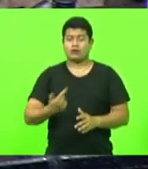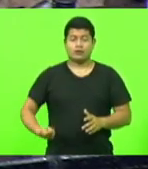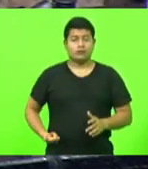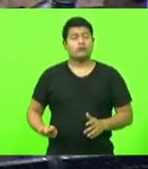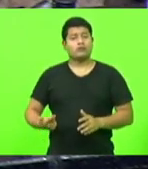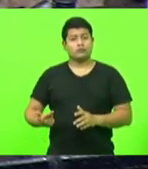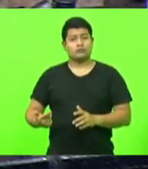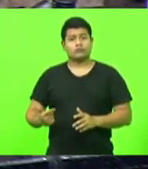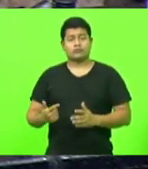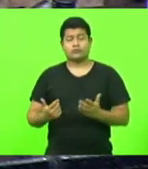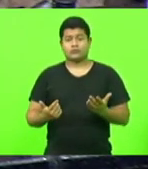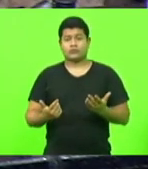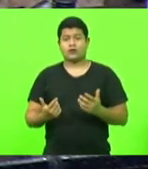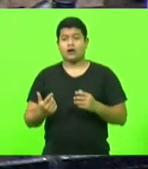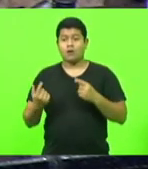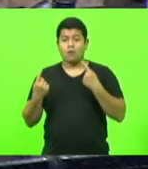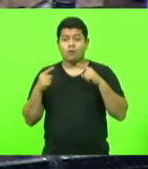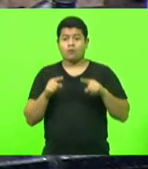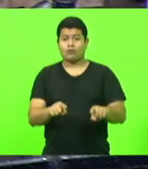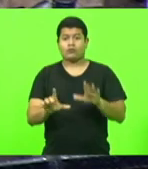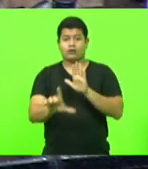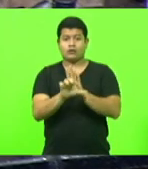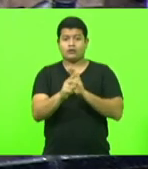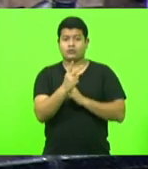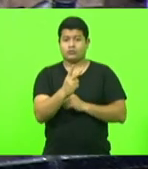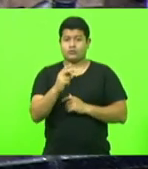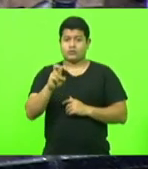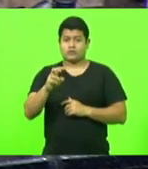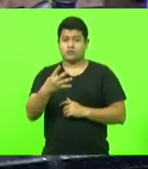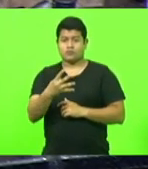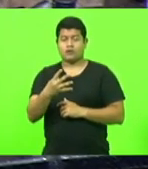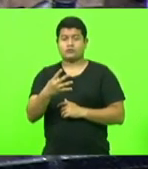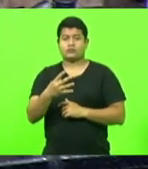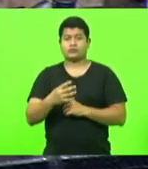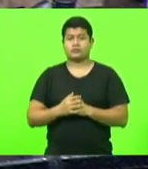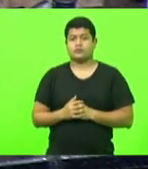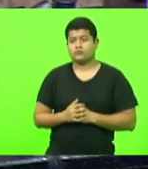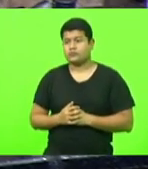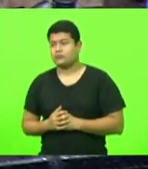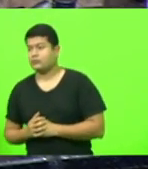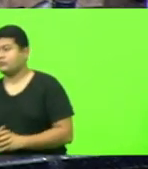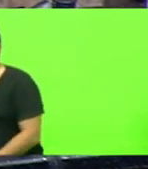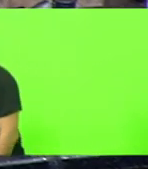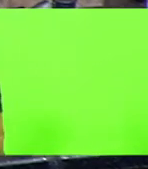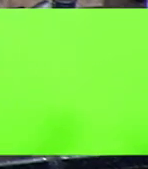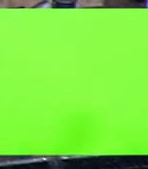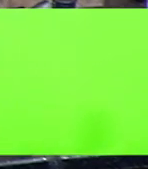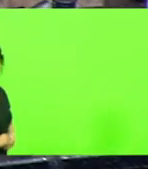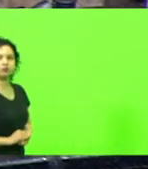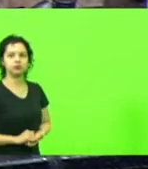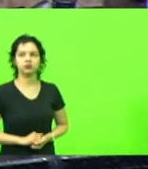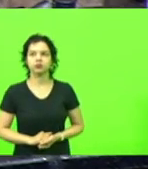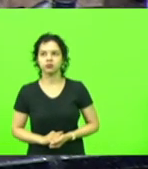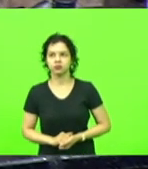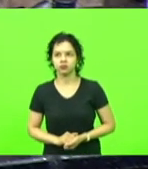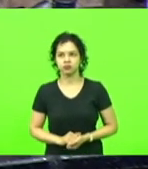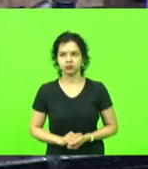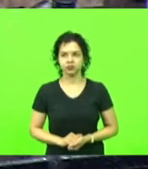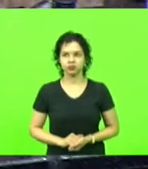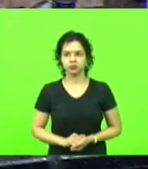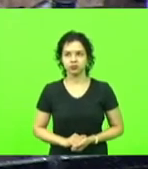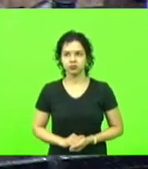.4, que está em vigor. E ela é clara, que ela